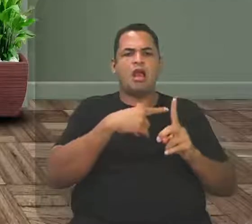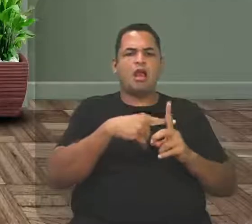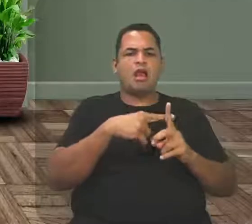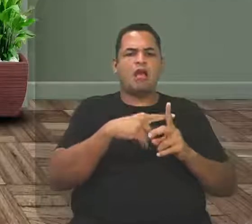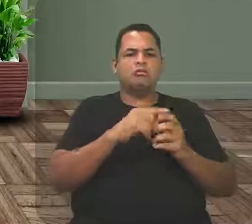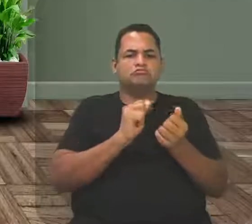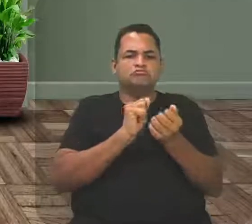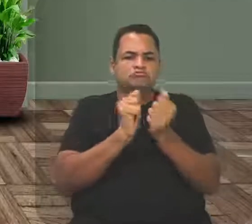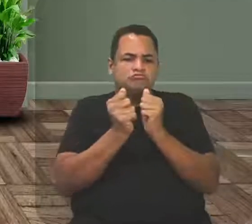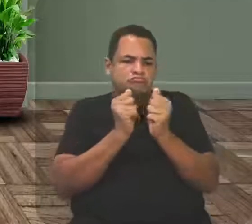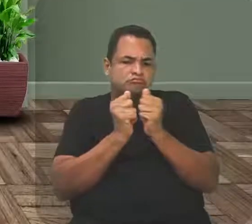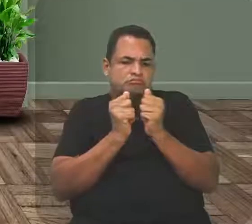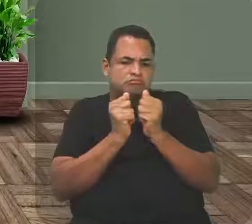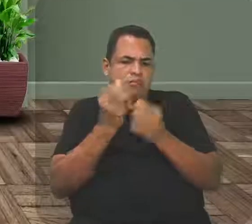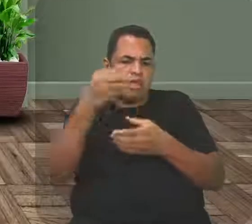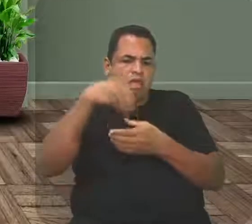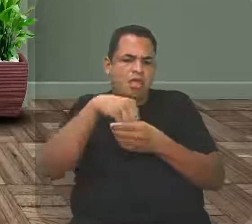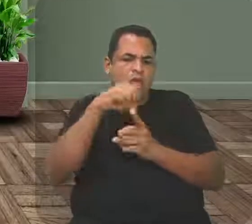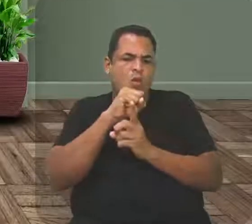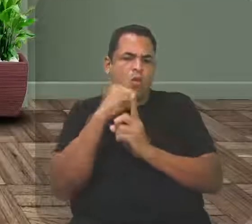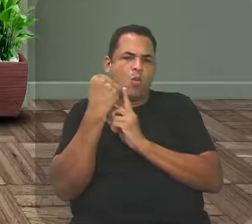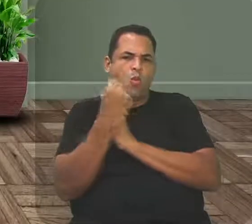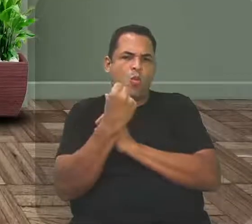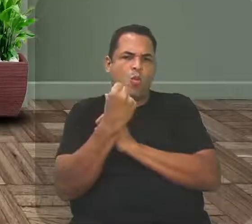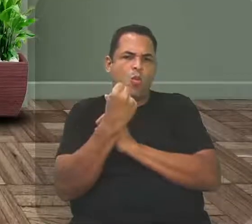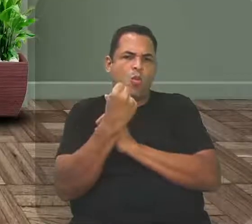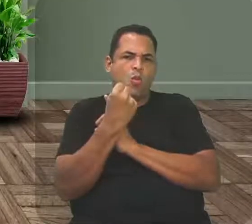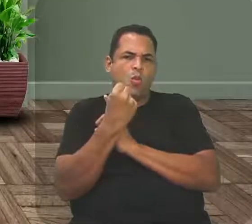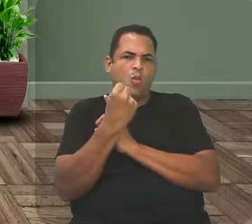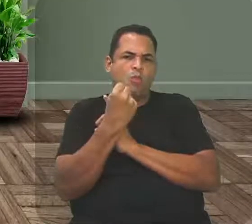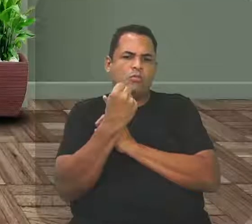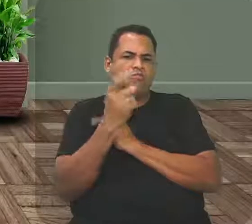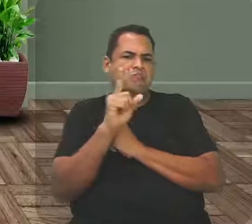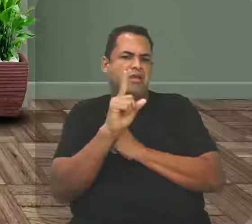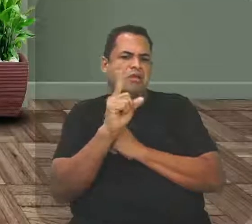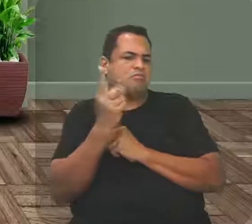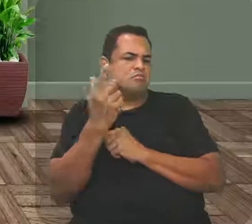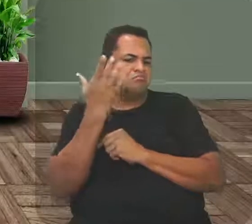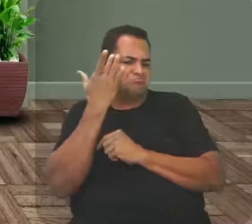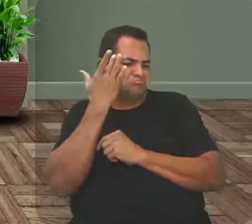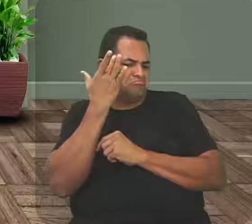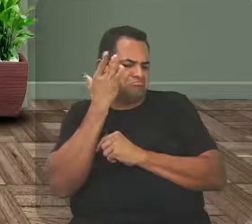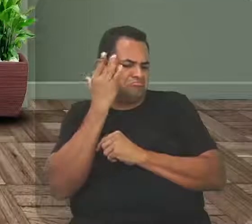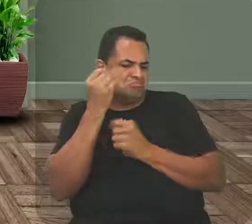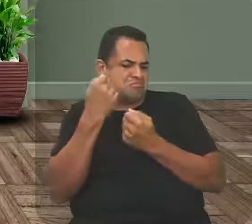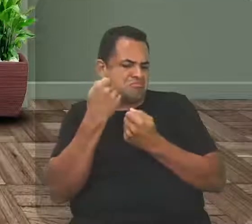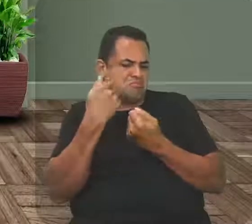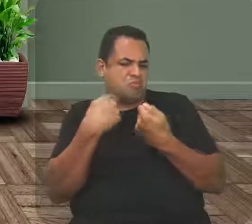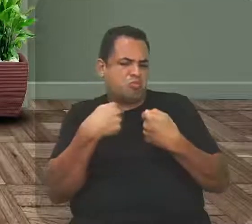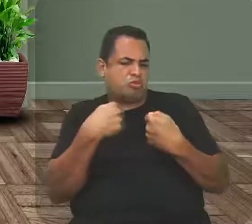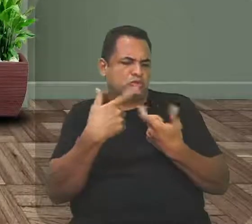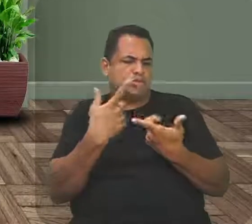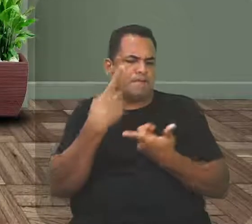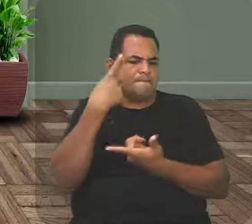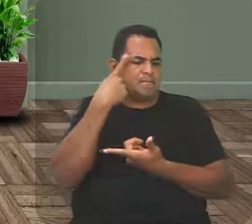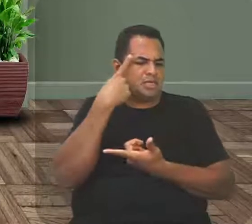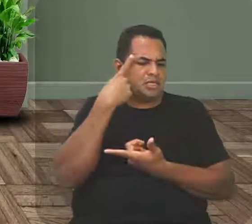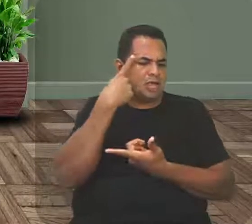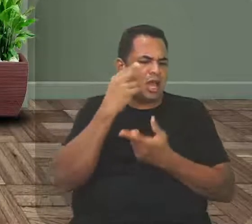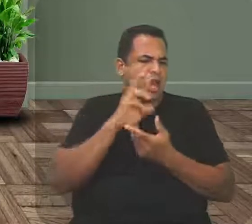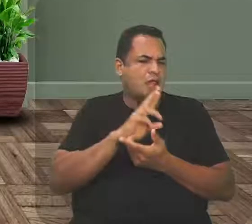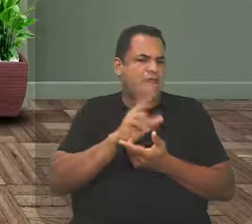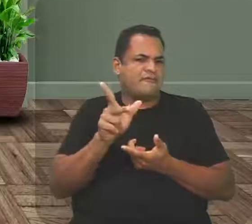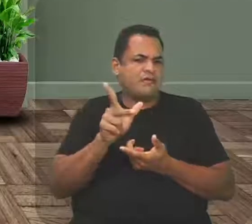controle sobre a sociedade. Então, ninguém pensava diferente da igreja. Se você pensasse naquele período diferente da